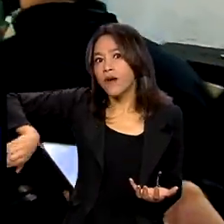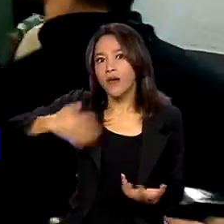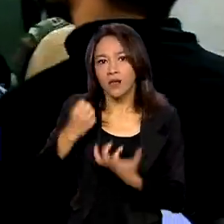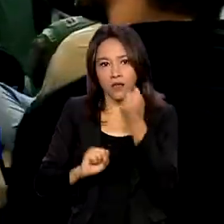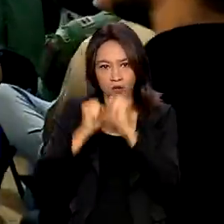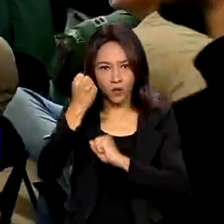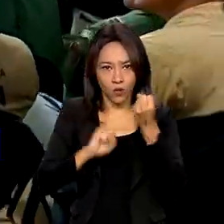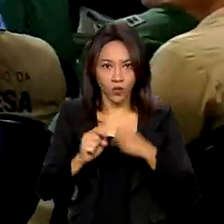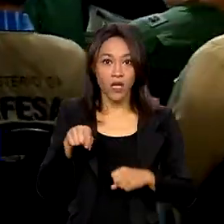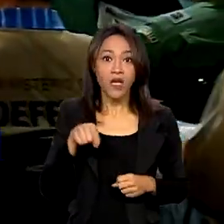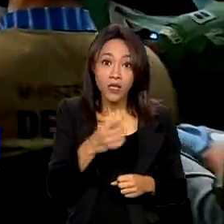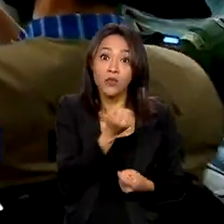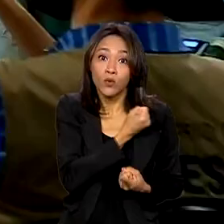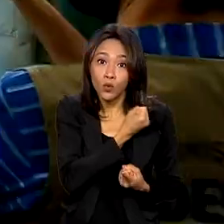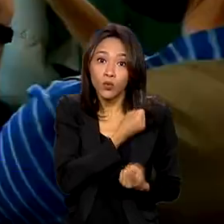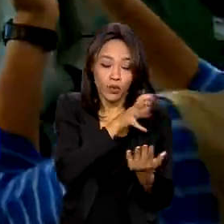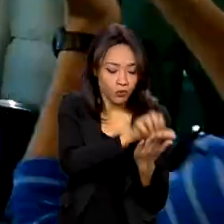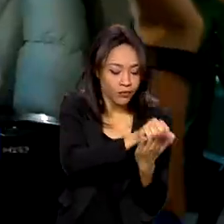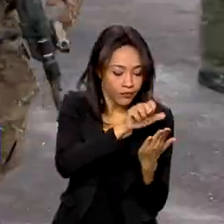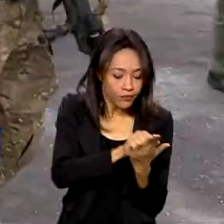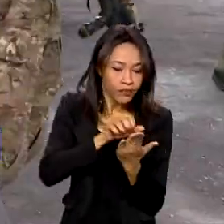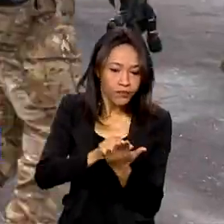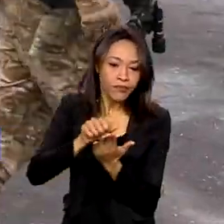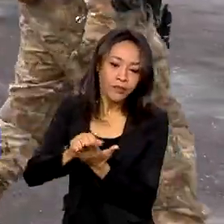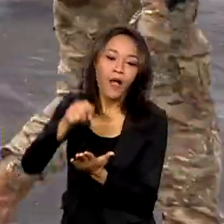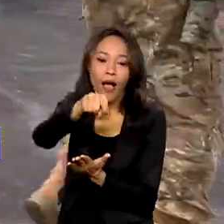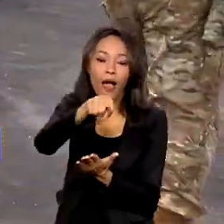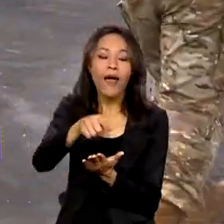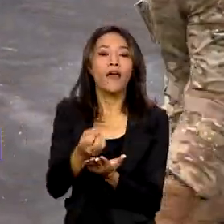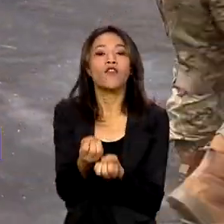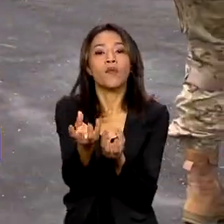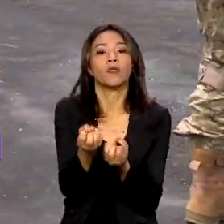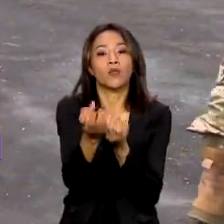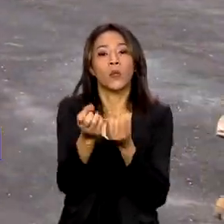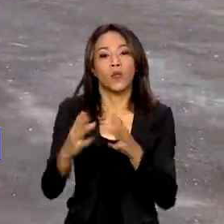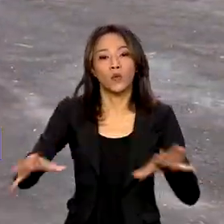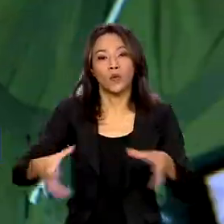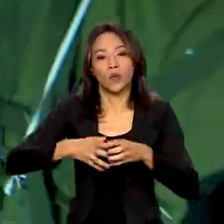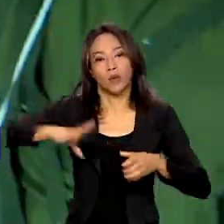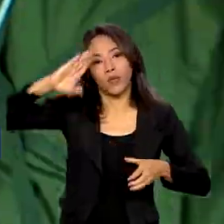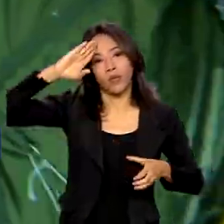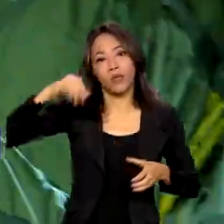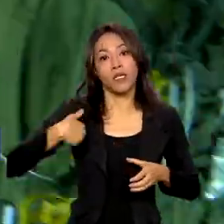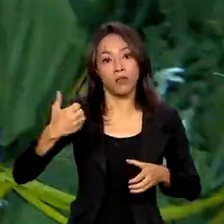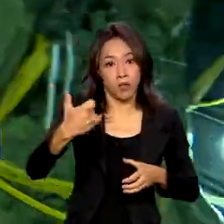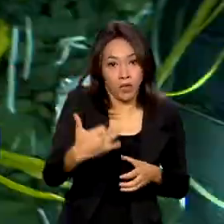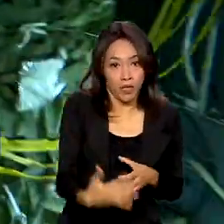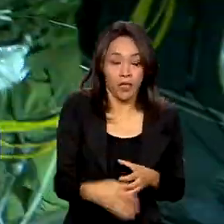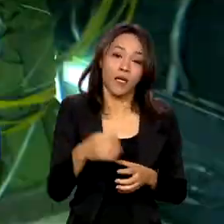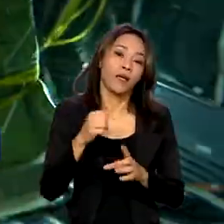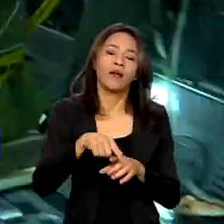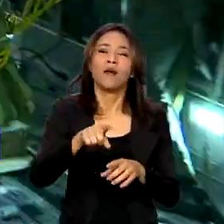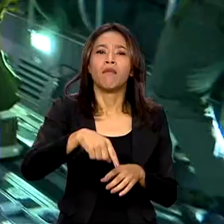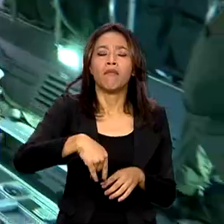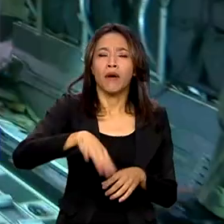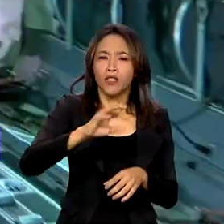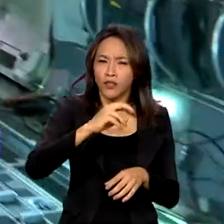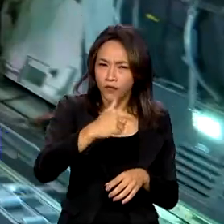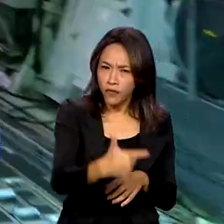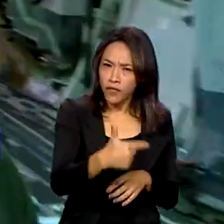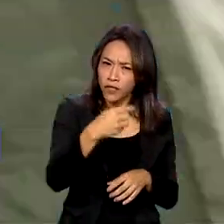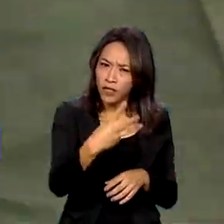Os números fazem parte da atualização divulgada pelas Forças Armadas, que mostra também que 23 mil e 500 cestas básicas foram